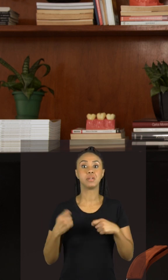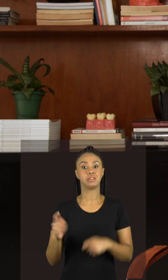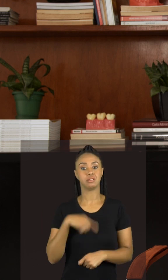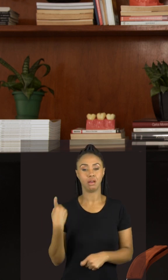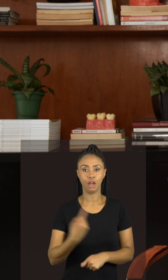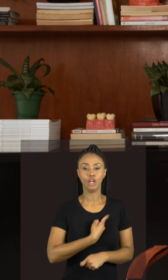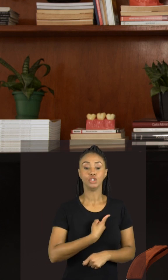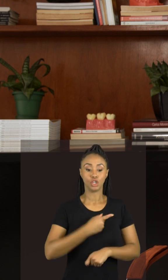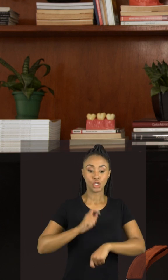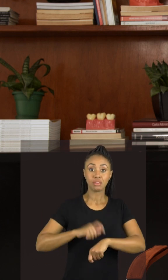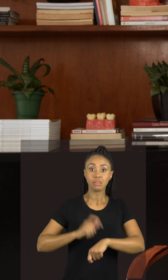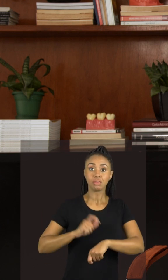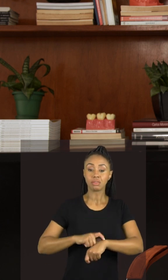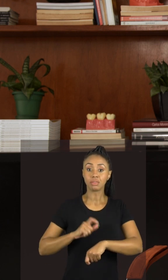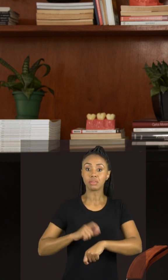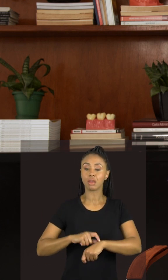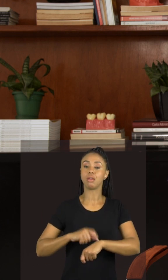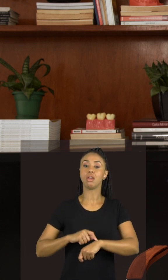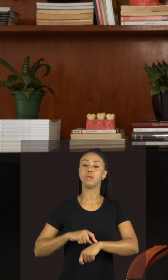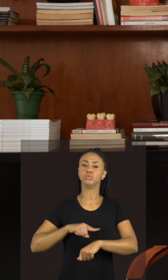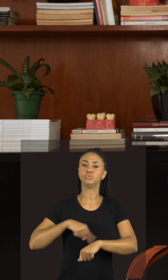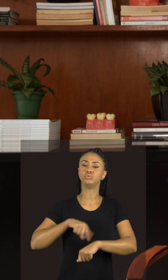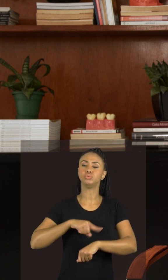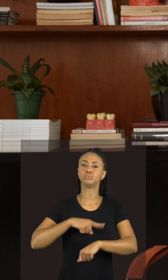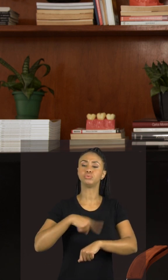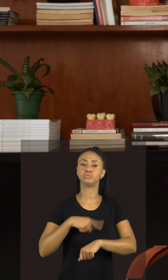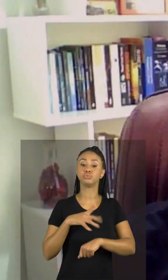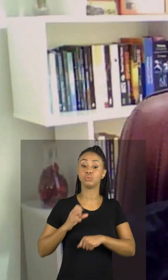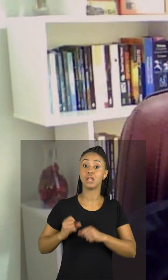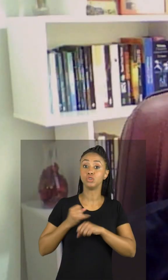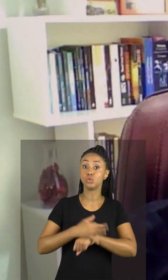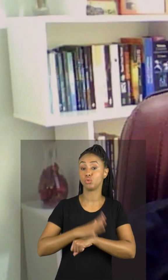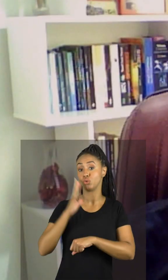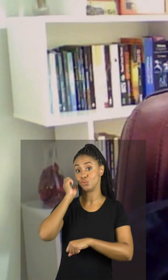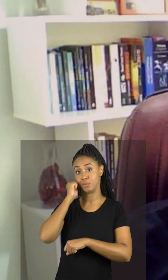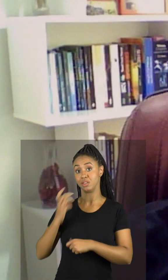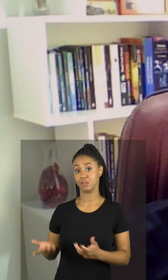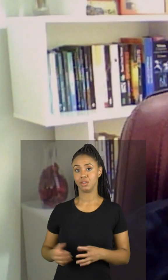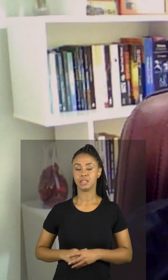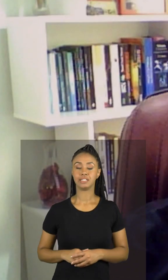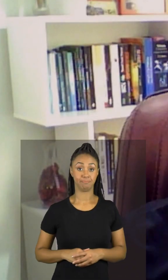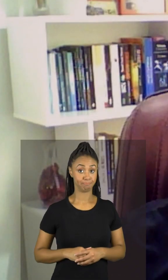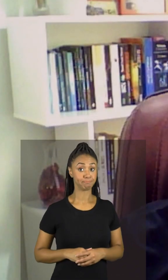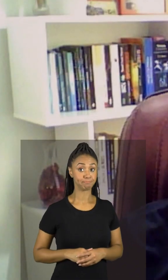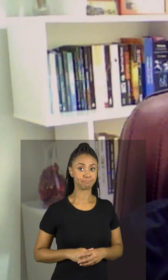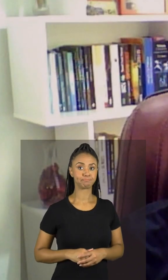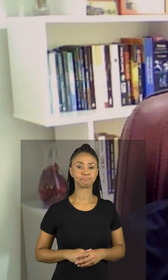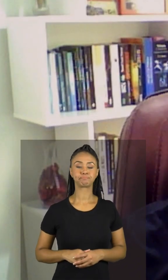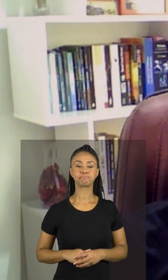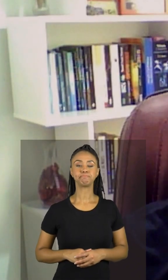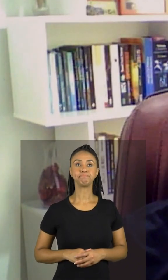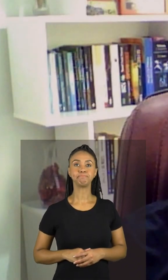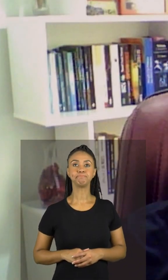bastante de horas suficientes de sono noturno, tá bom? Então, falando